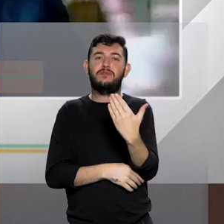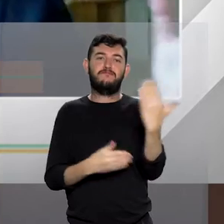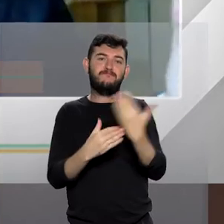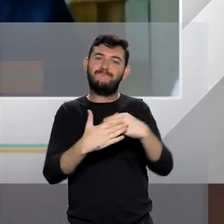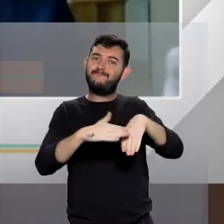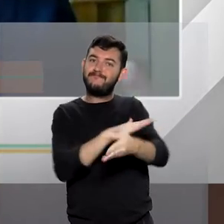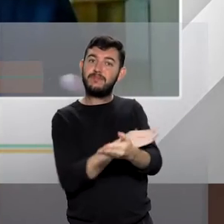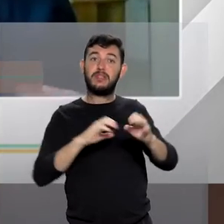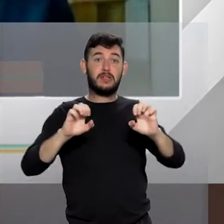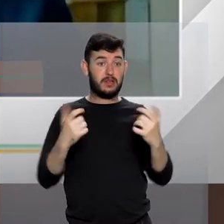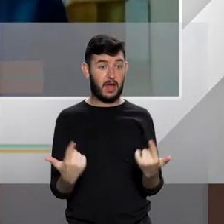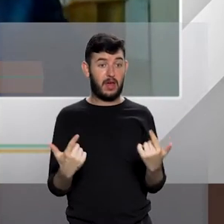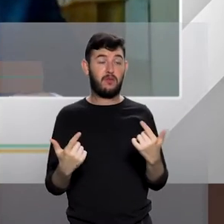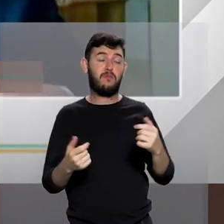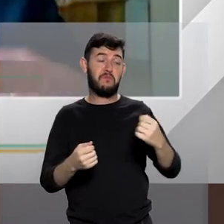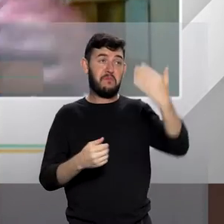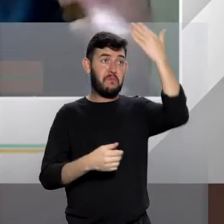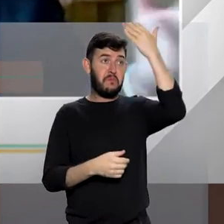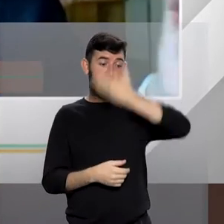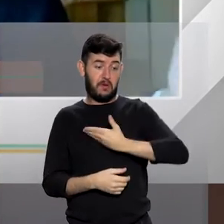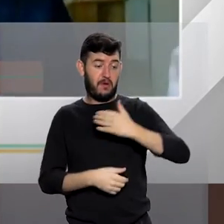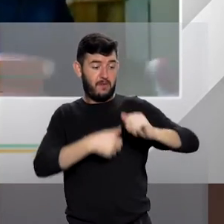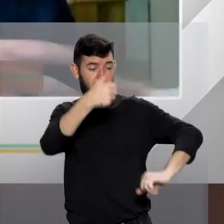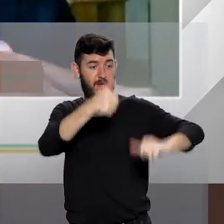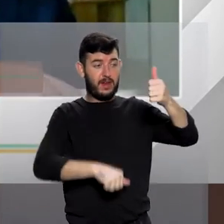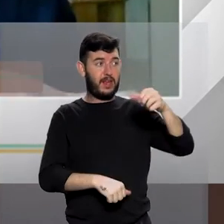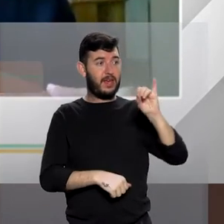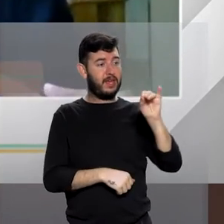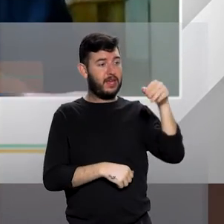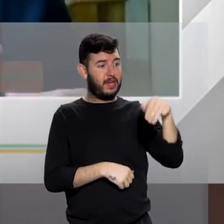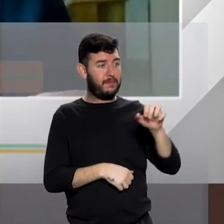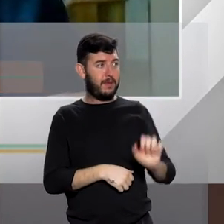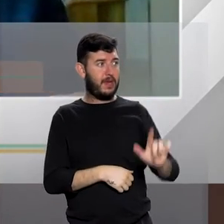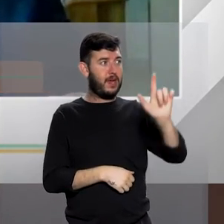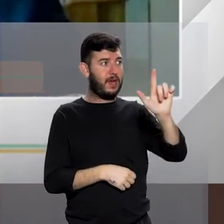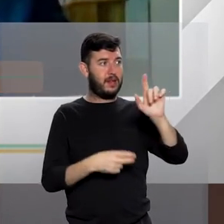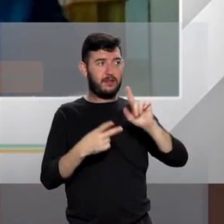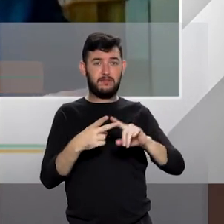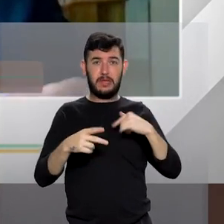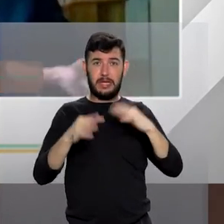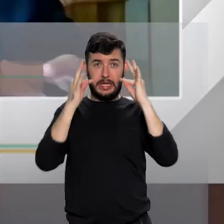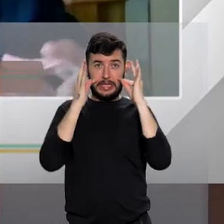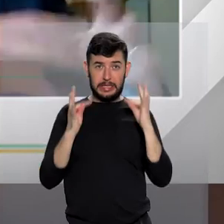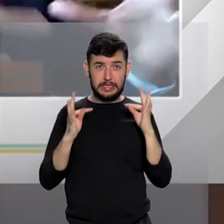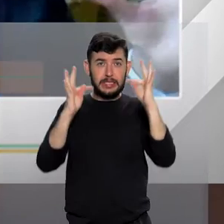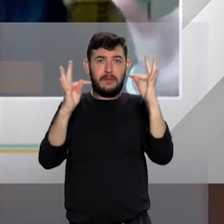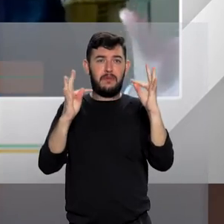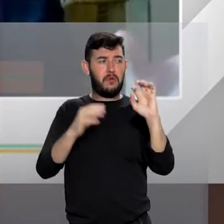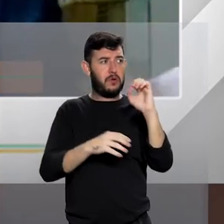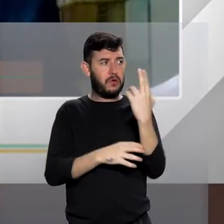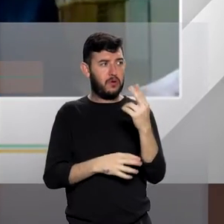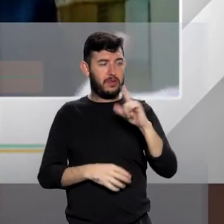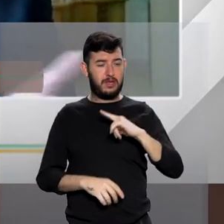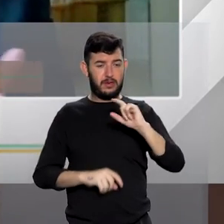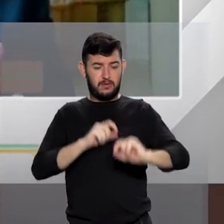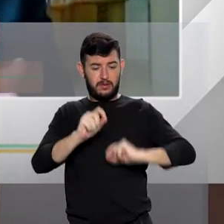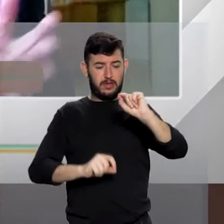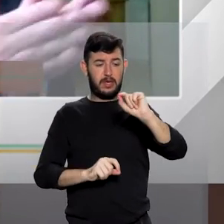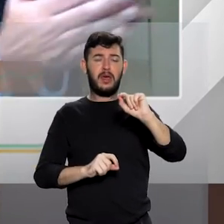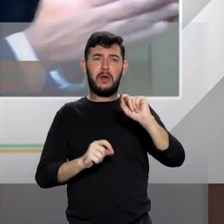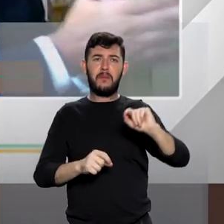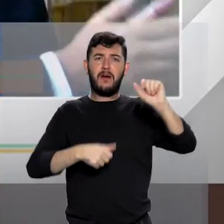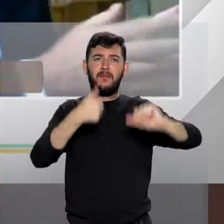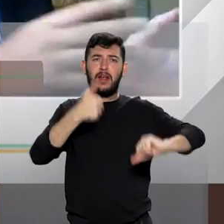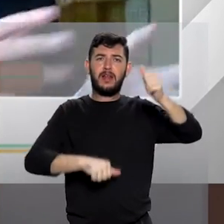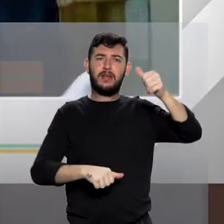vai ter que avaliar as outras provas, se foi no IML, se tem testemunhas, um estudo psicossocial, uma prova do conjunto da violência, ou